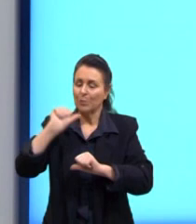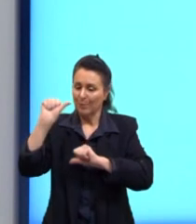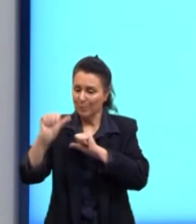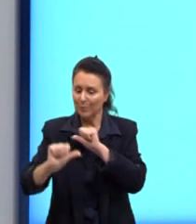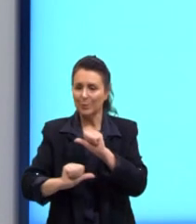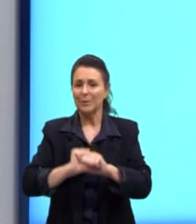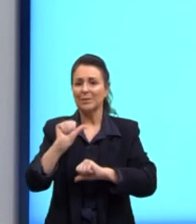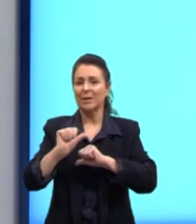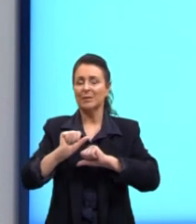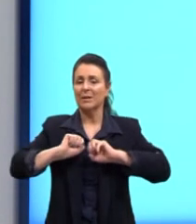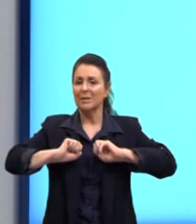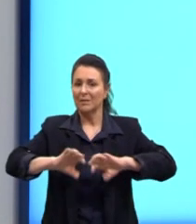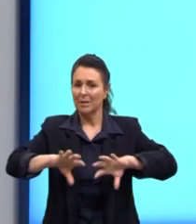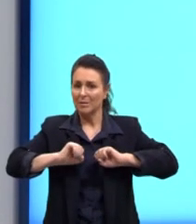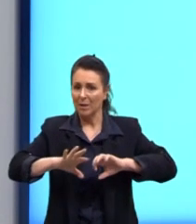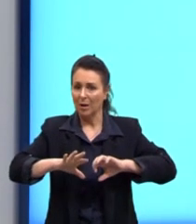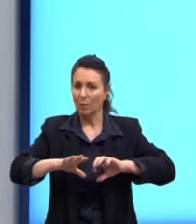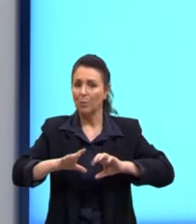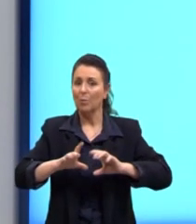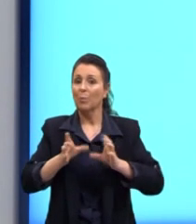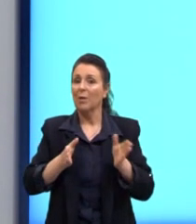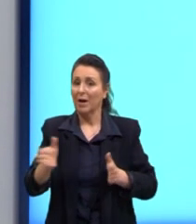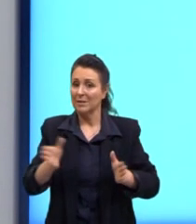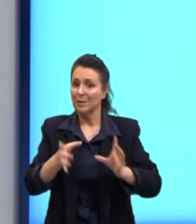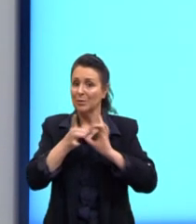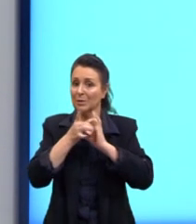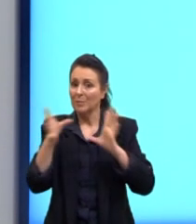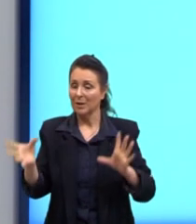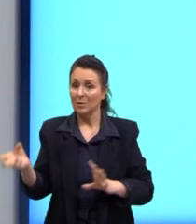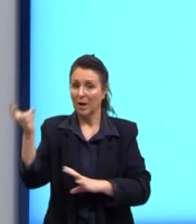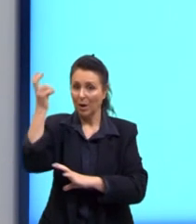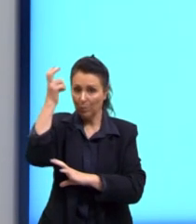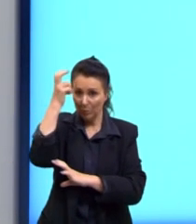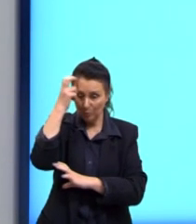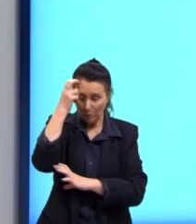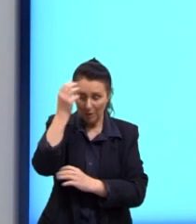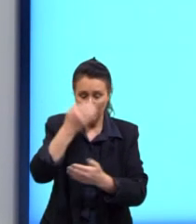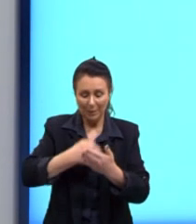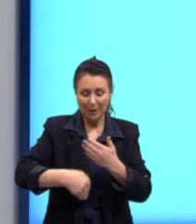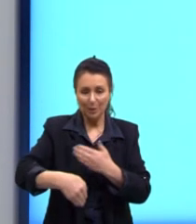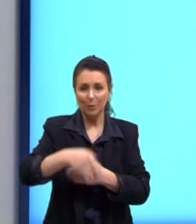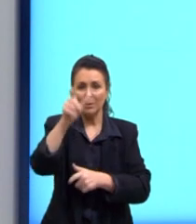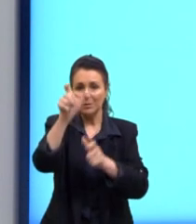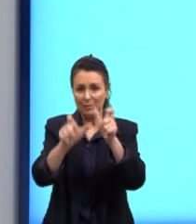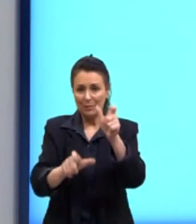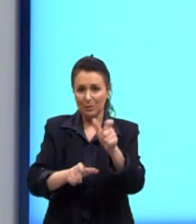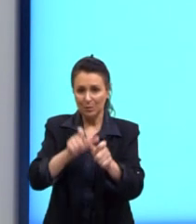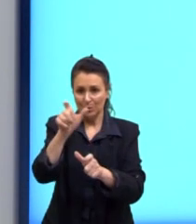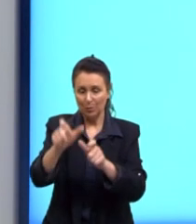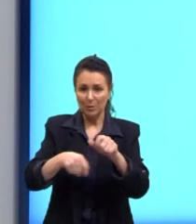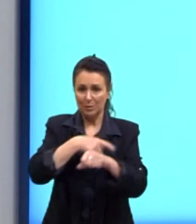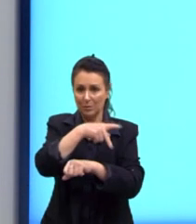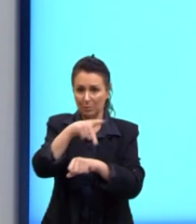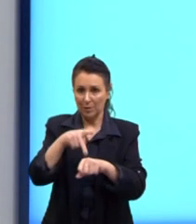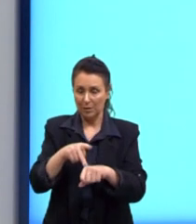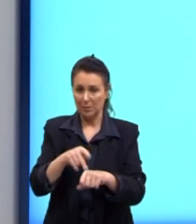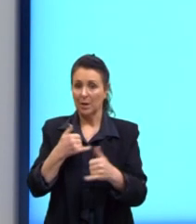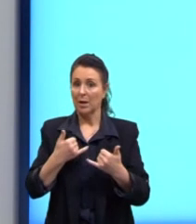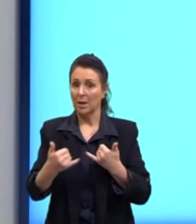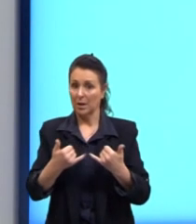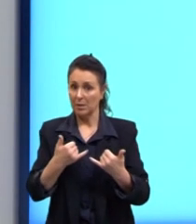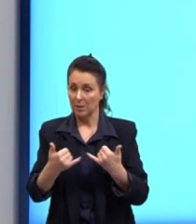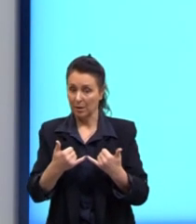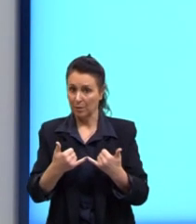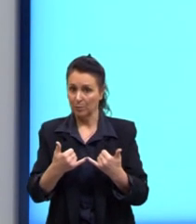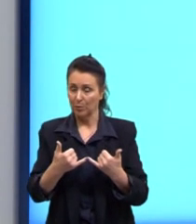educacional que vise ao acesso democrático à cultura para todo cidadão brasileiro. Tomemos como exemplo uma